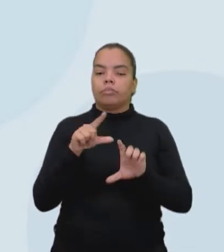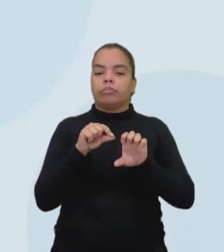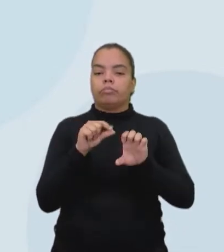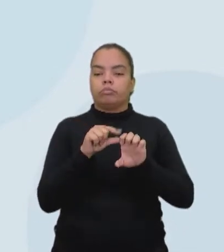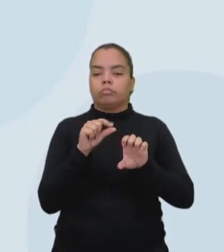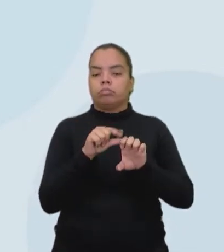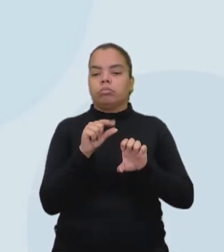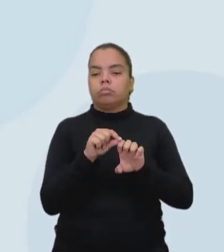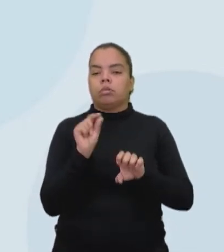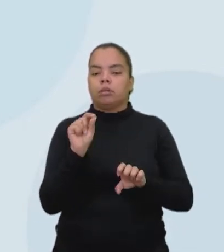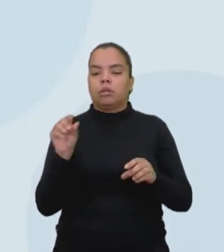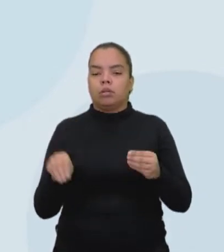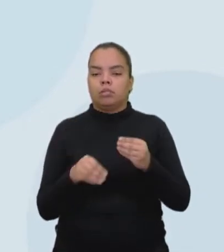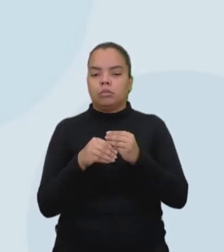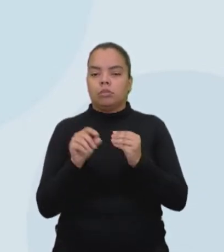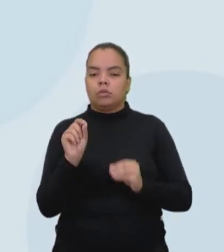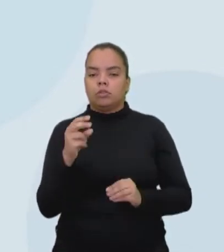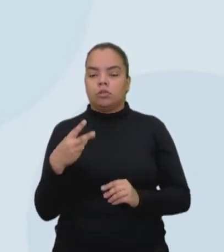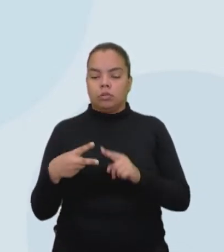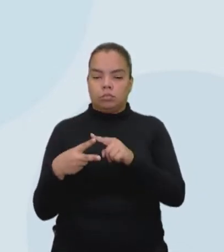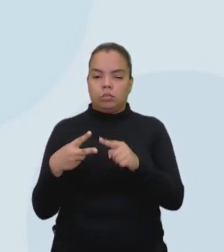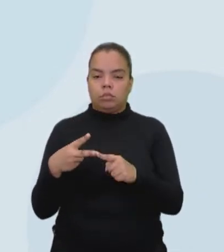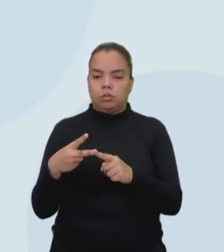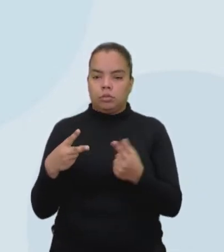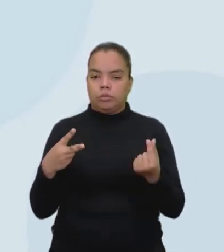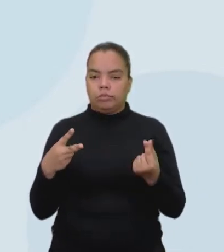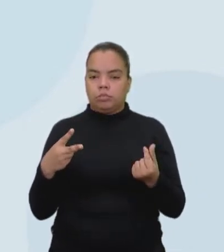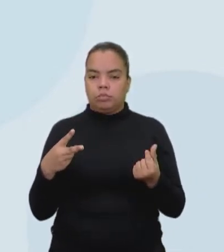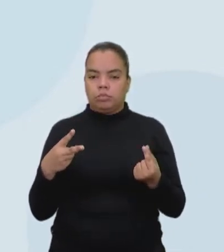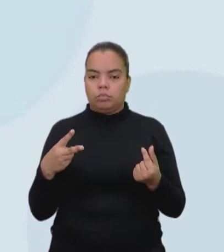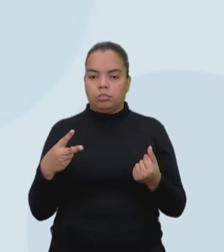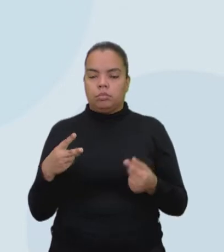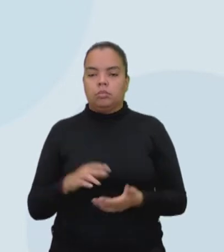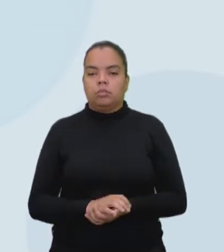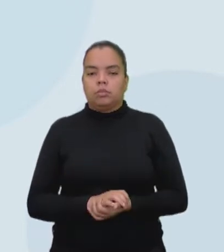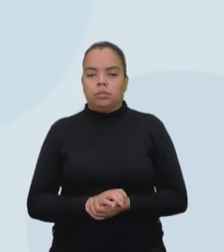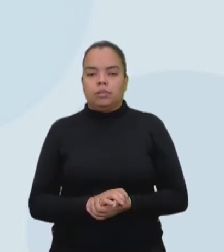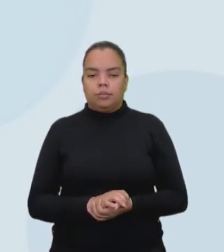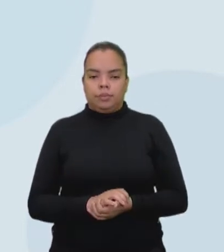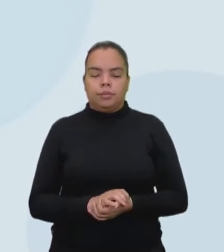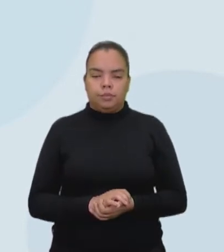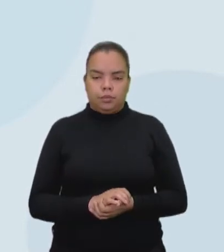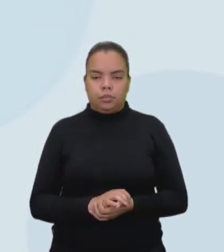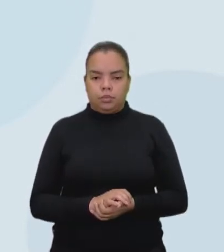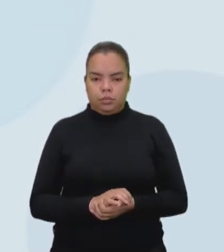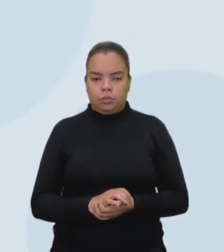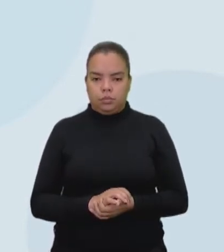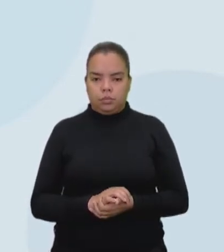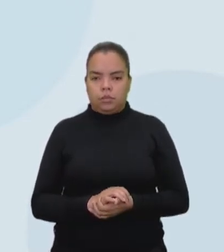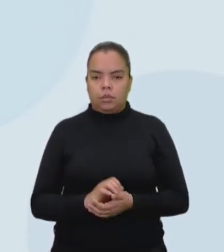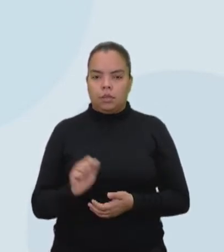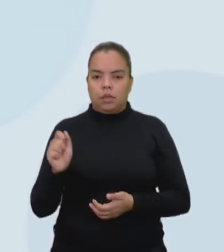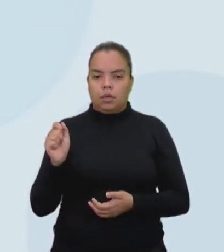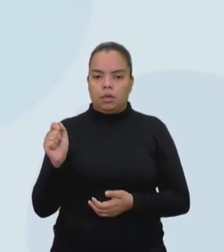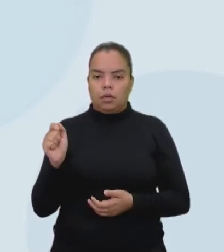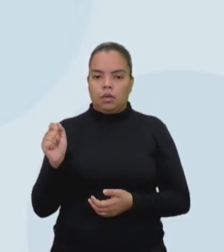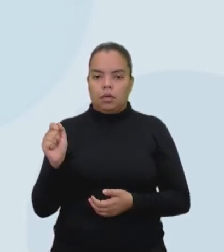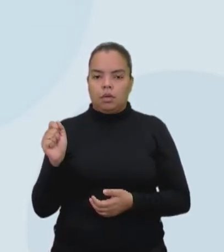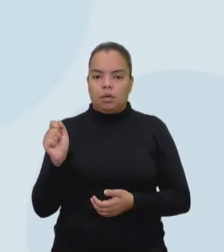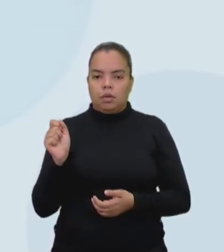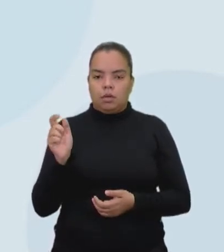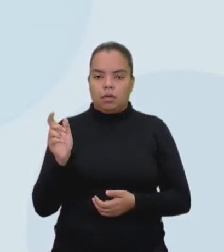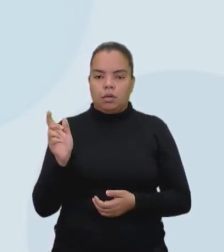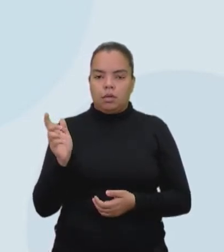tenho a junção de dois tipos de investimento. Vamos lembrar. Ah, capital não é dinheiro. O capital é a riqueza usada para